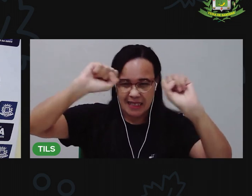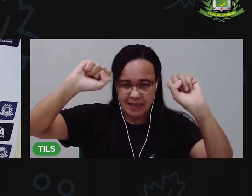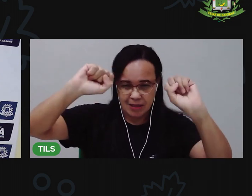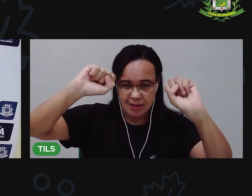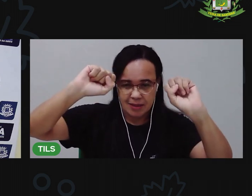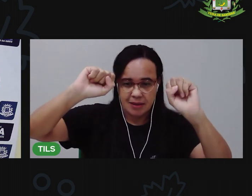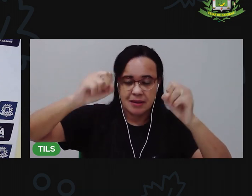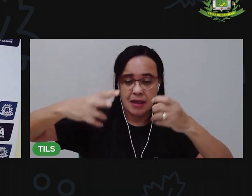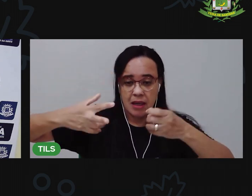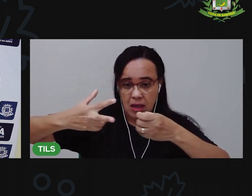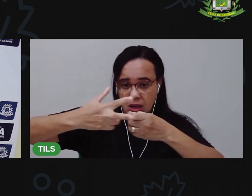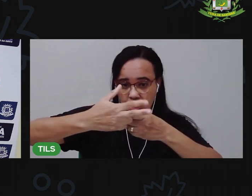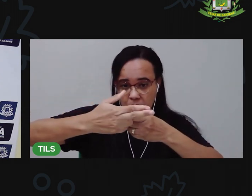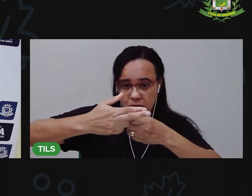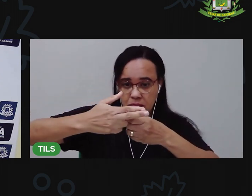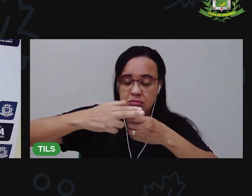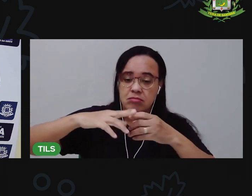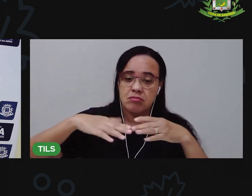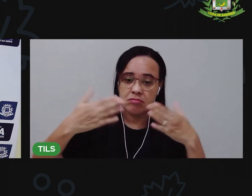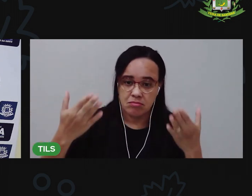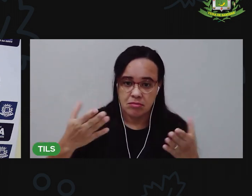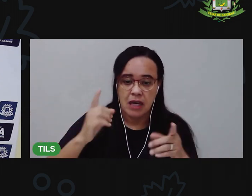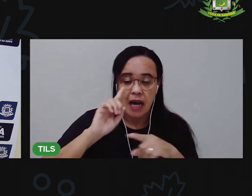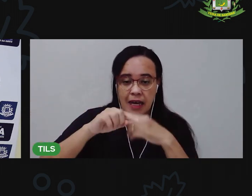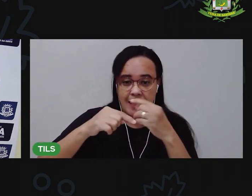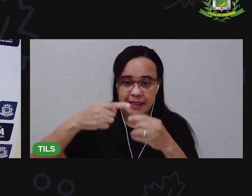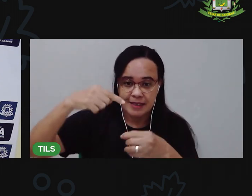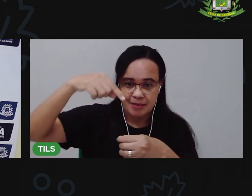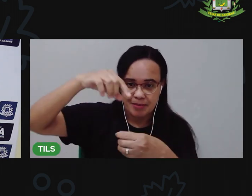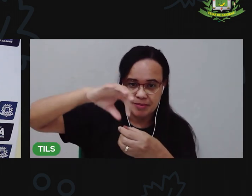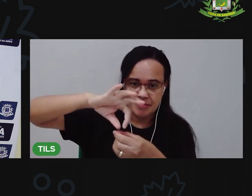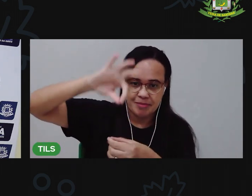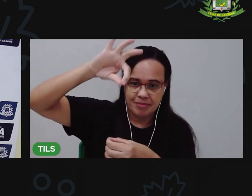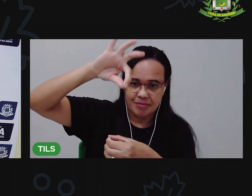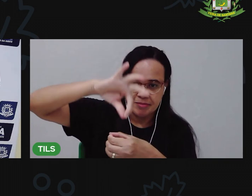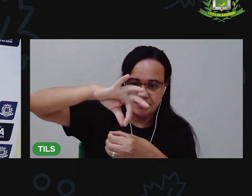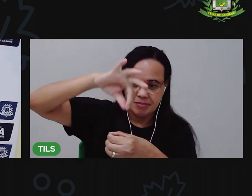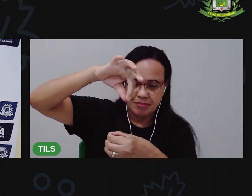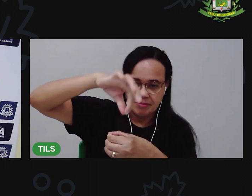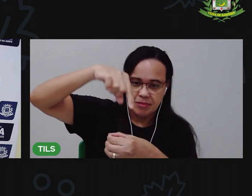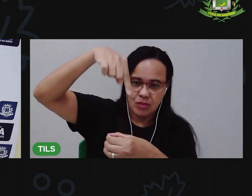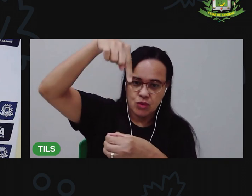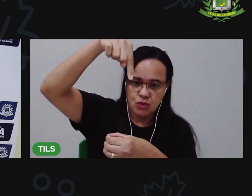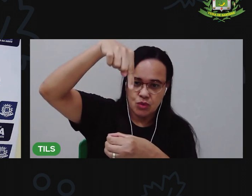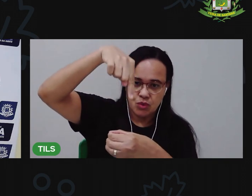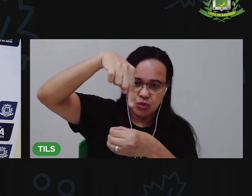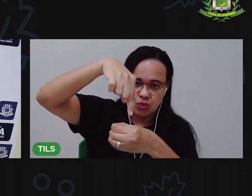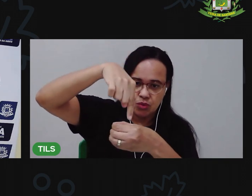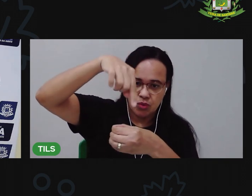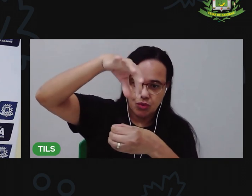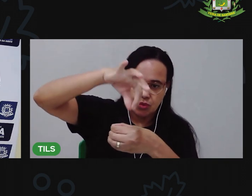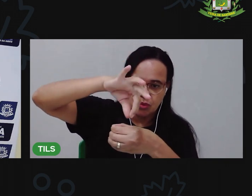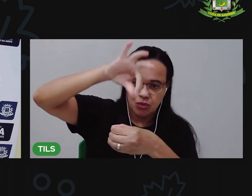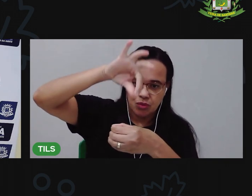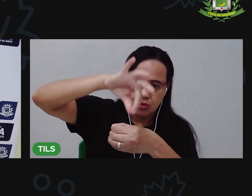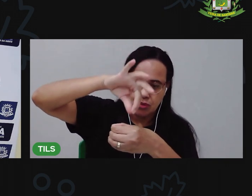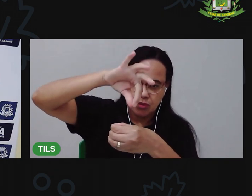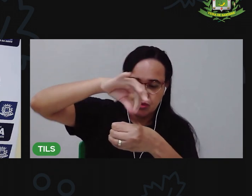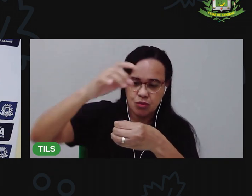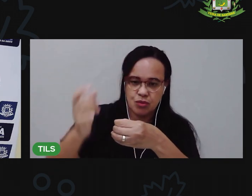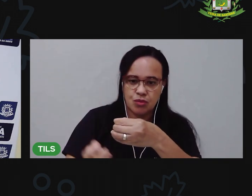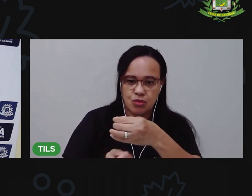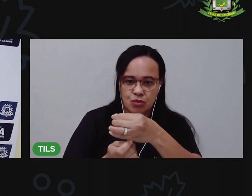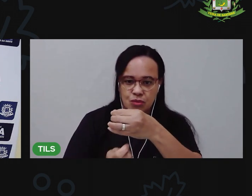Cortei. Agora a gente vai passar essa ponta do barbante no fundo